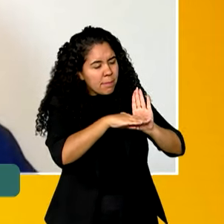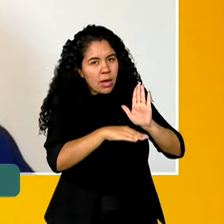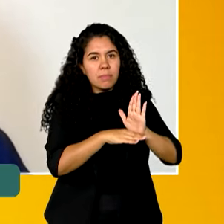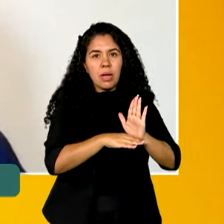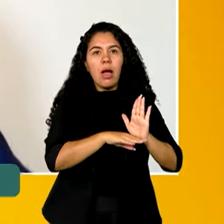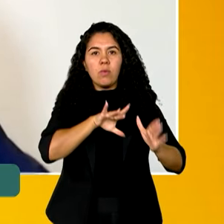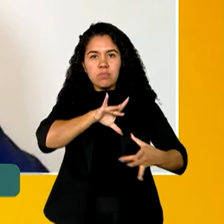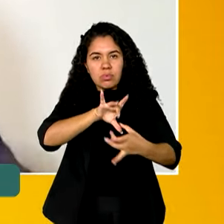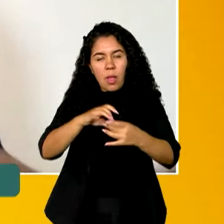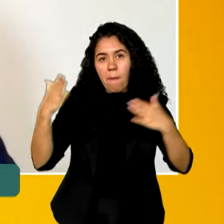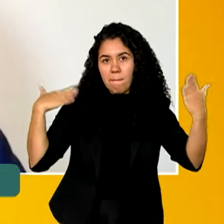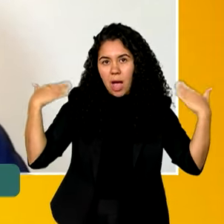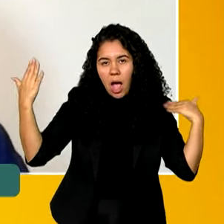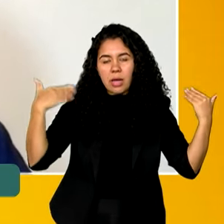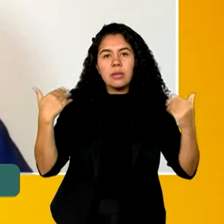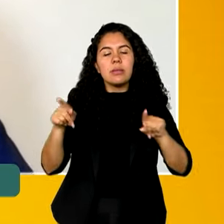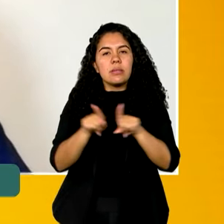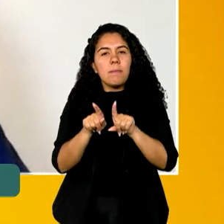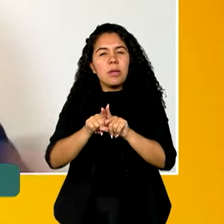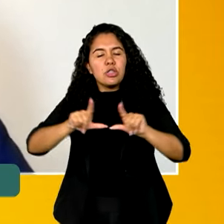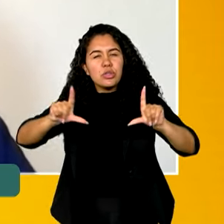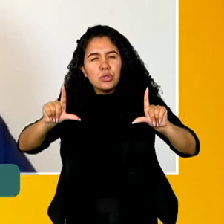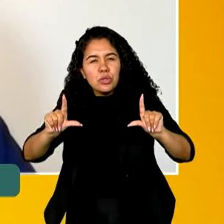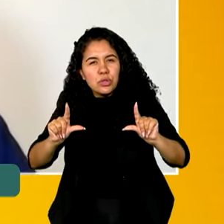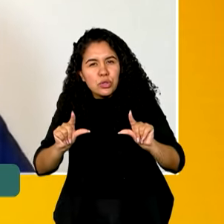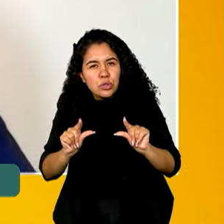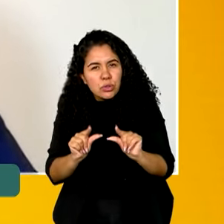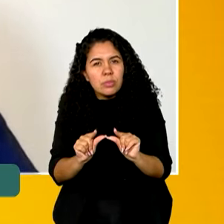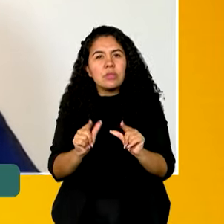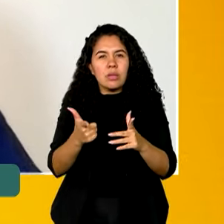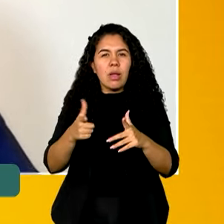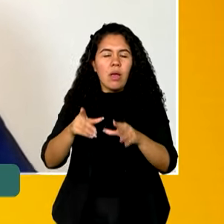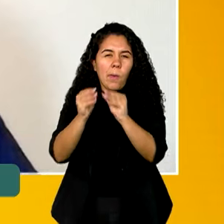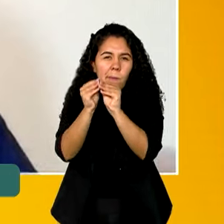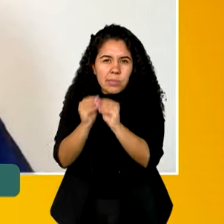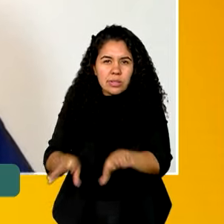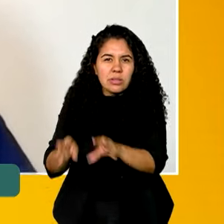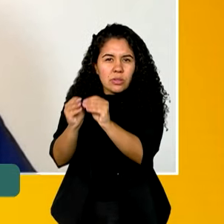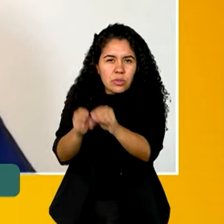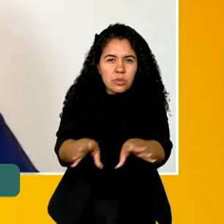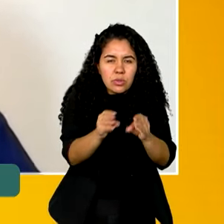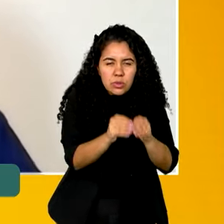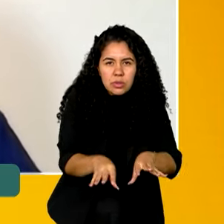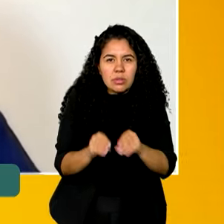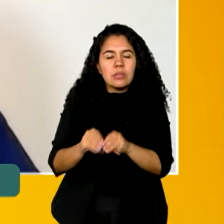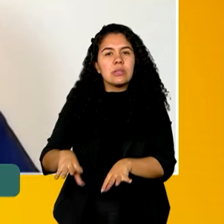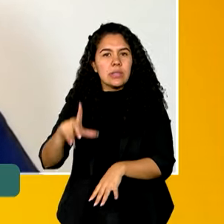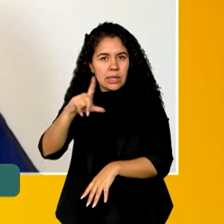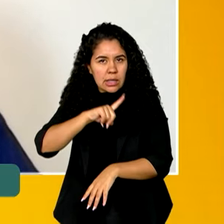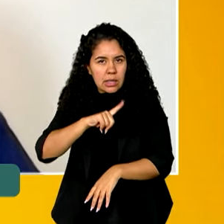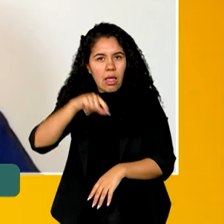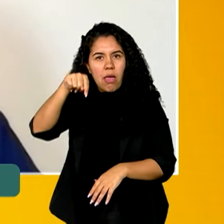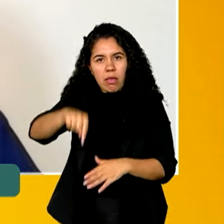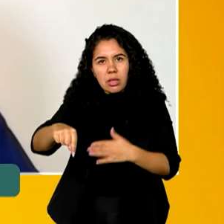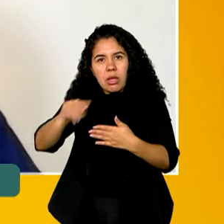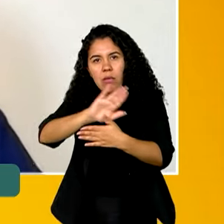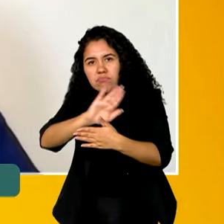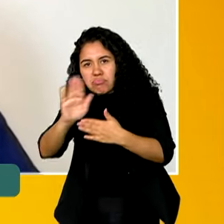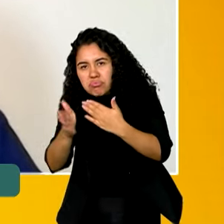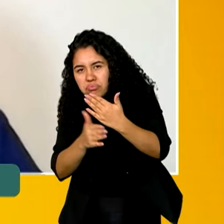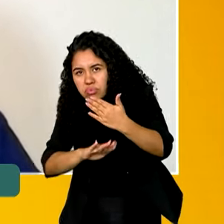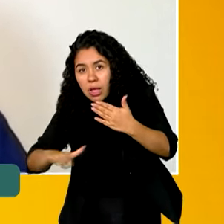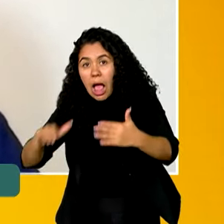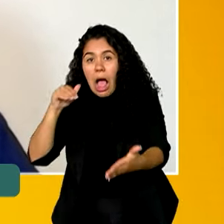atividades e tentar minimizar ao máximo também os impactos que essas atividades têm no nosso ambiente até